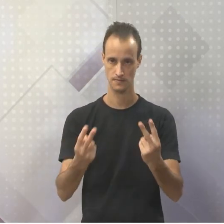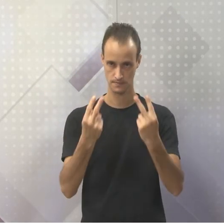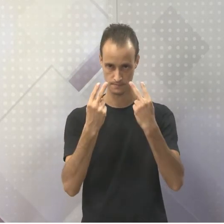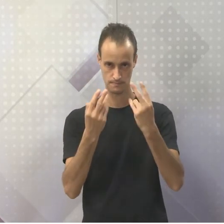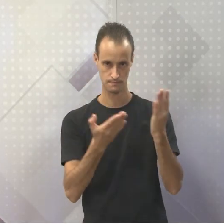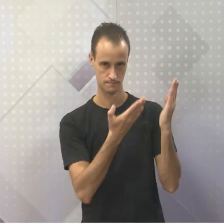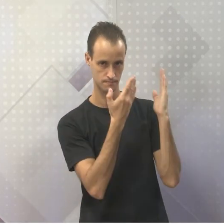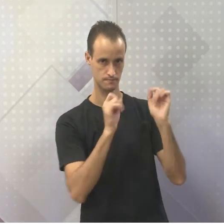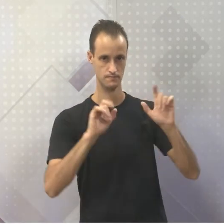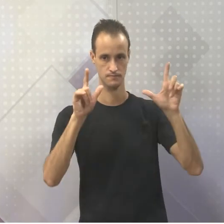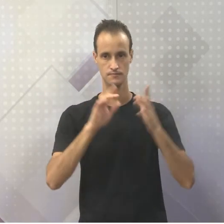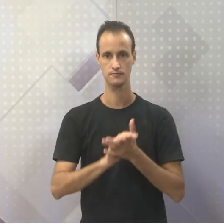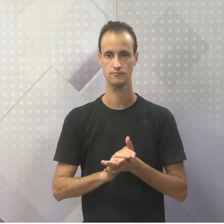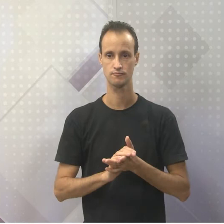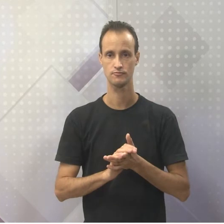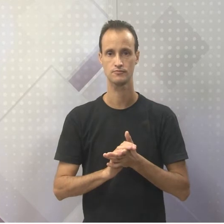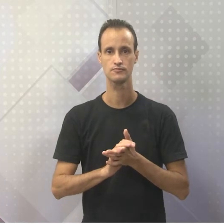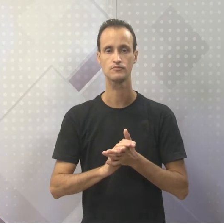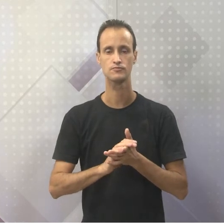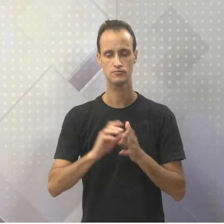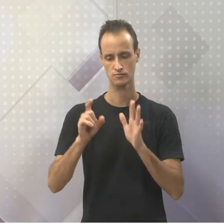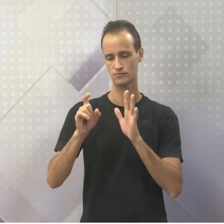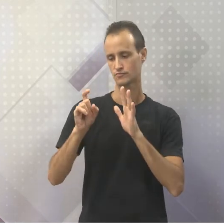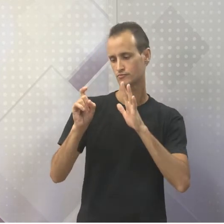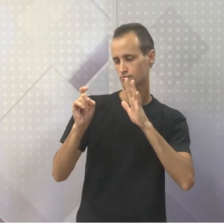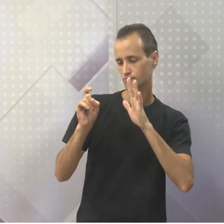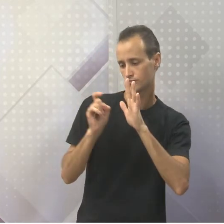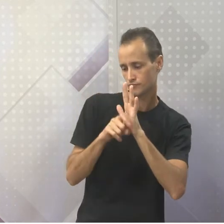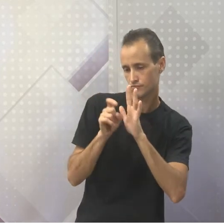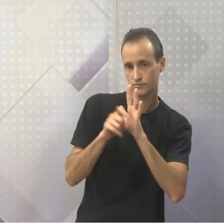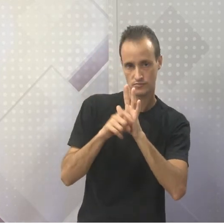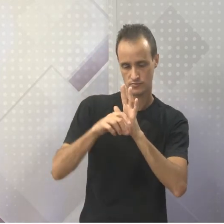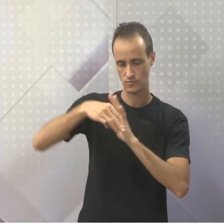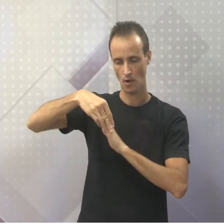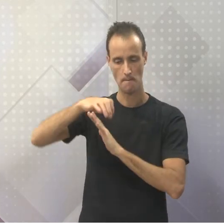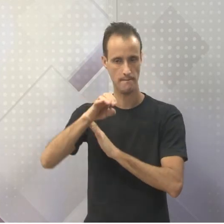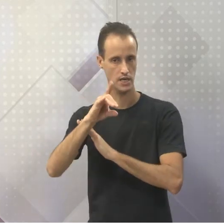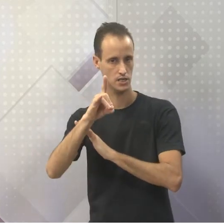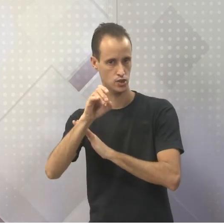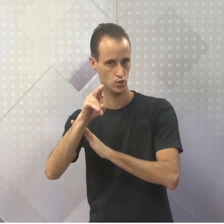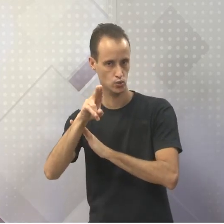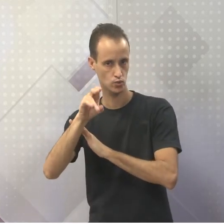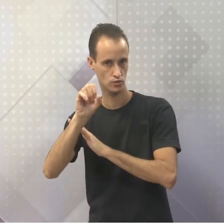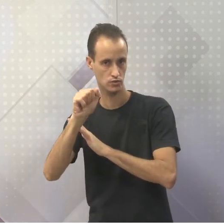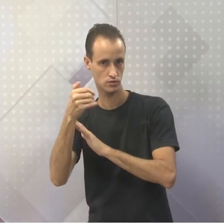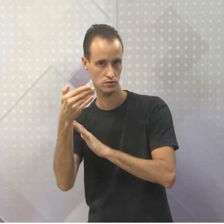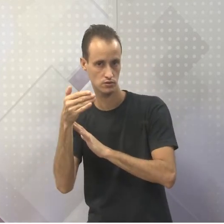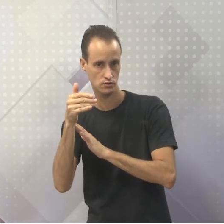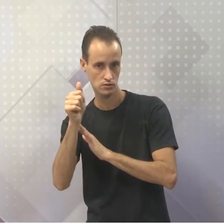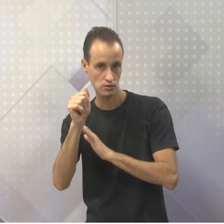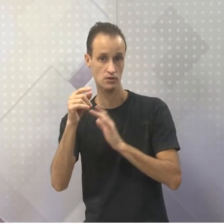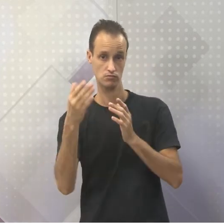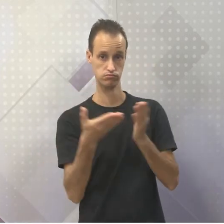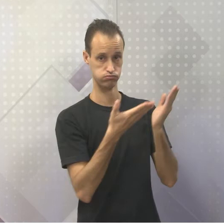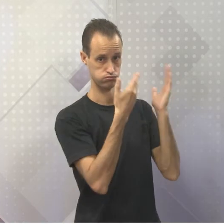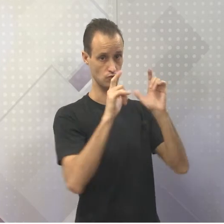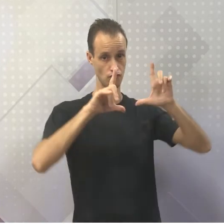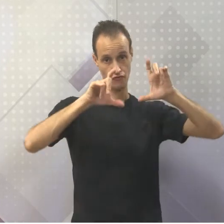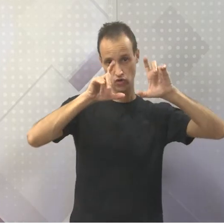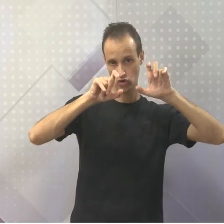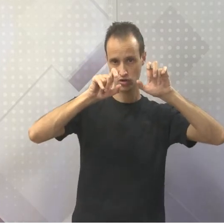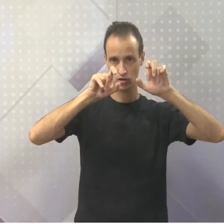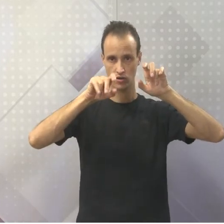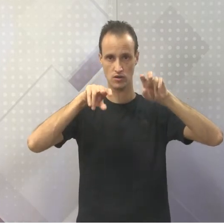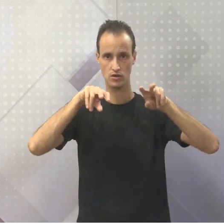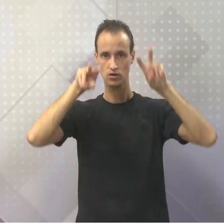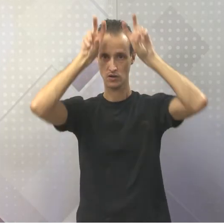O mito da Medusa. Medusa, isso aí eu acho que muita gente já ouviu falar sobre a questão da Medusa, inclusive eu queria que vocês prestassem bastante atenção nessa foto, nessa